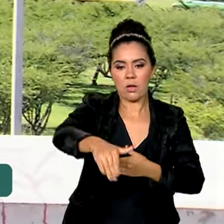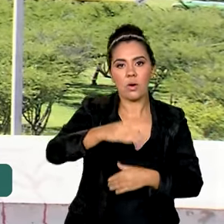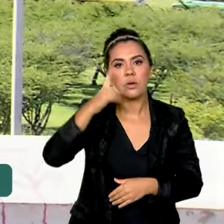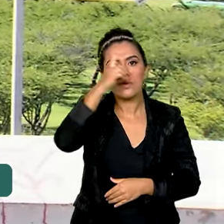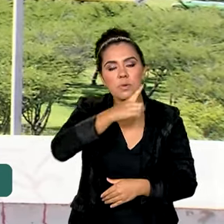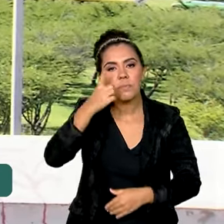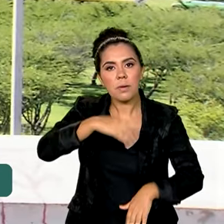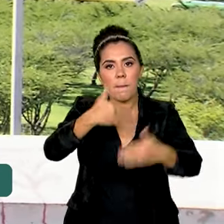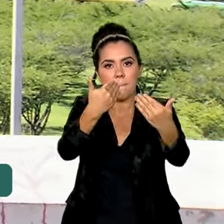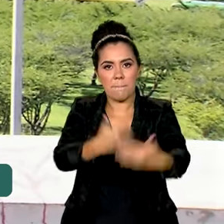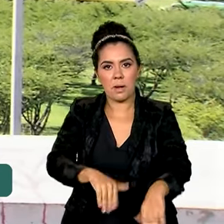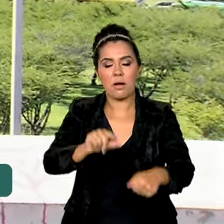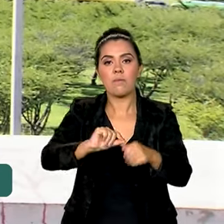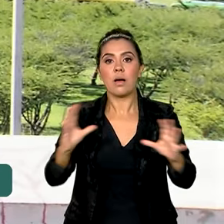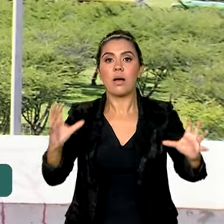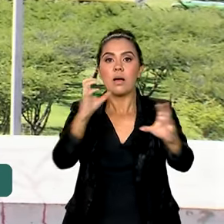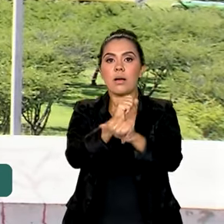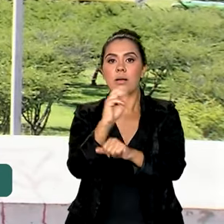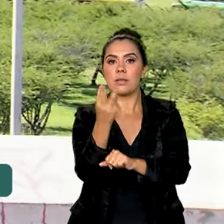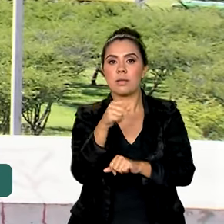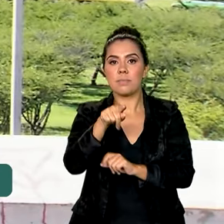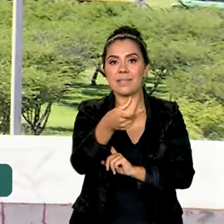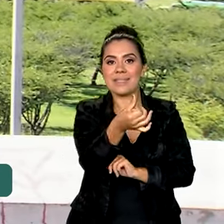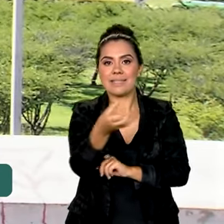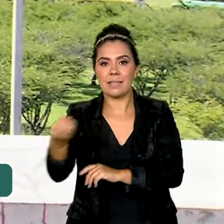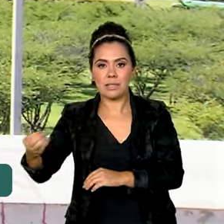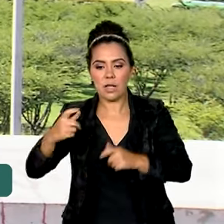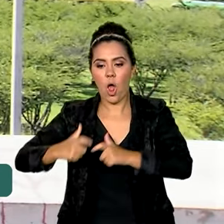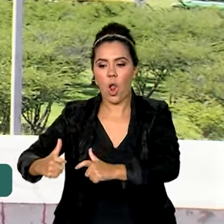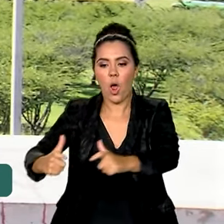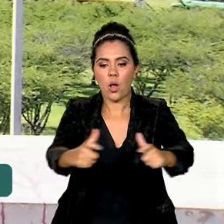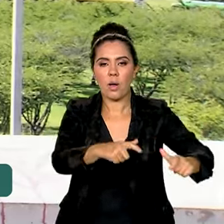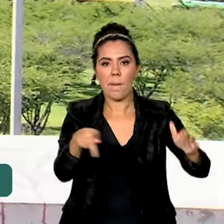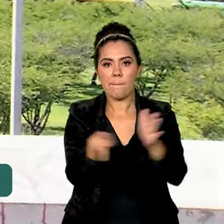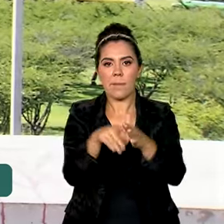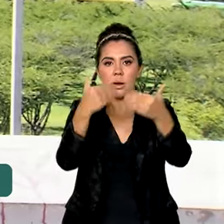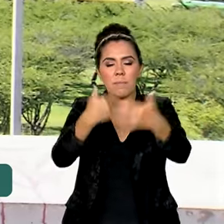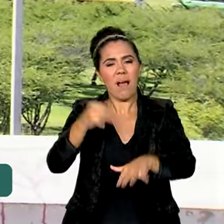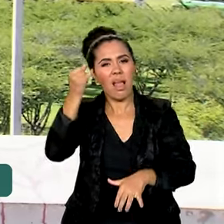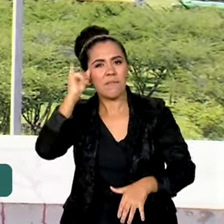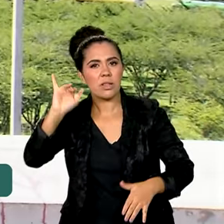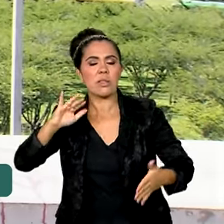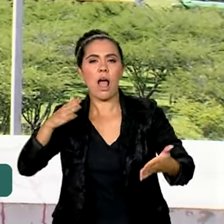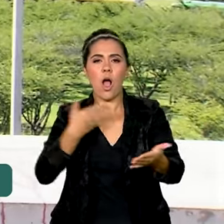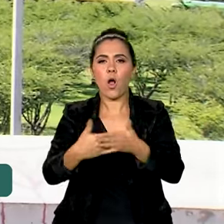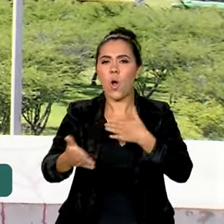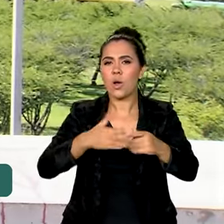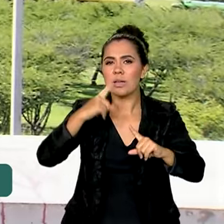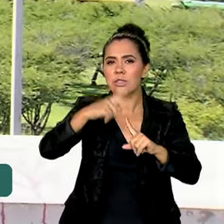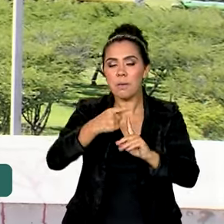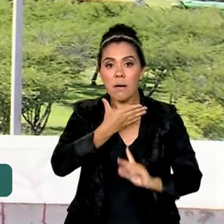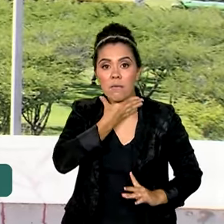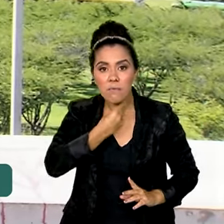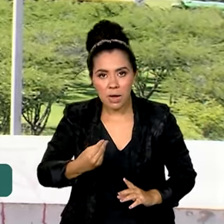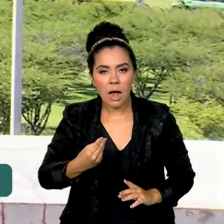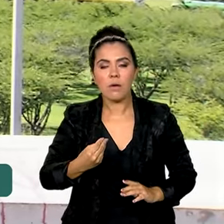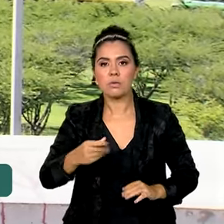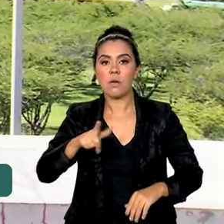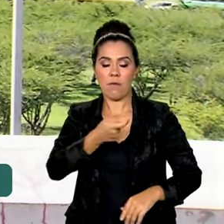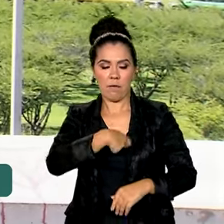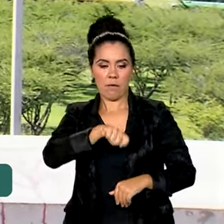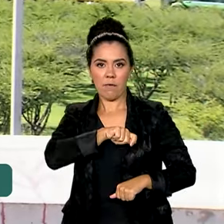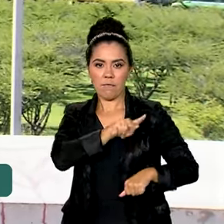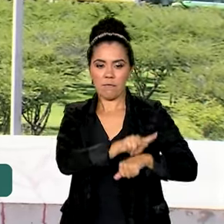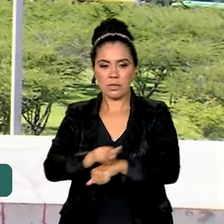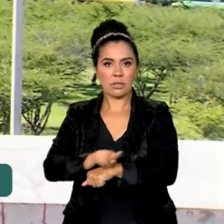em 3.600 locais de prova. Para evitar qualquer tipo de fraude, os fiscais não vão permitir que